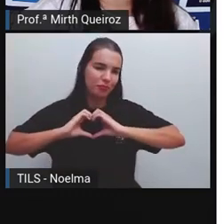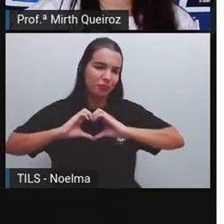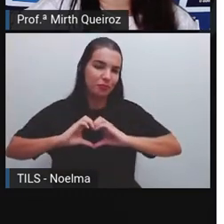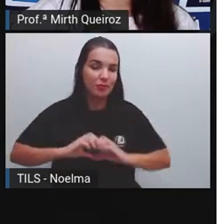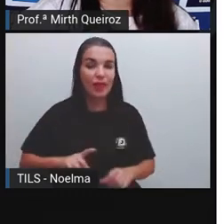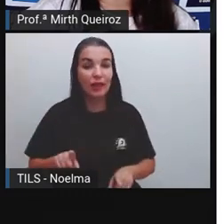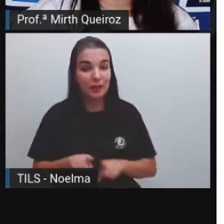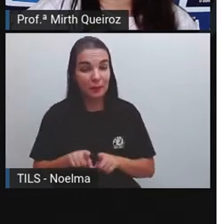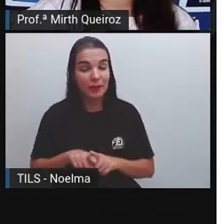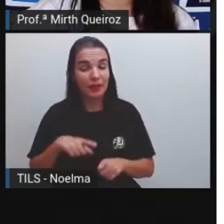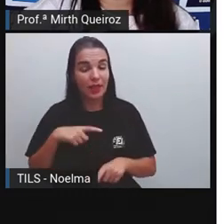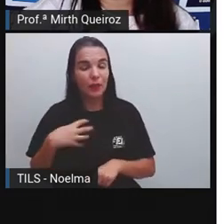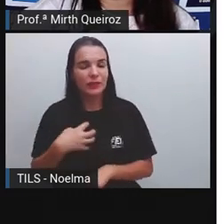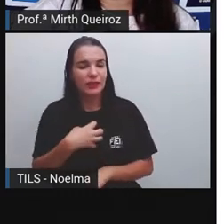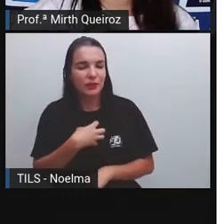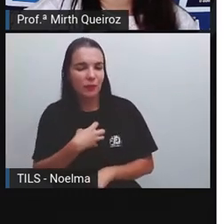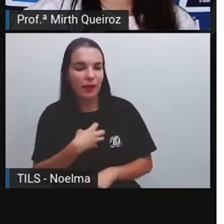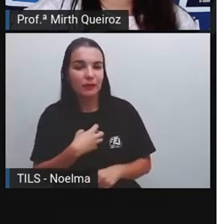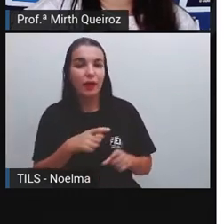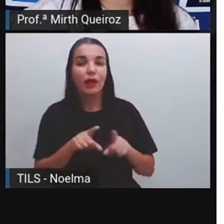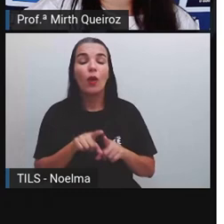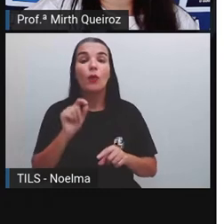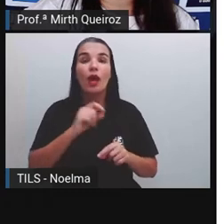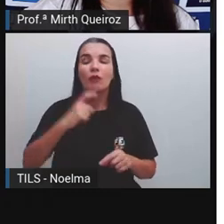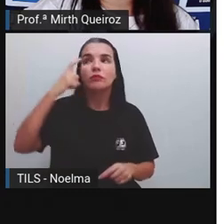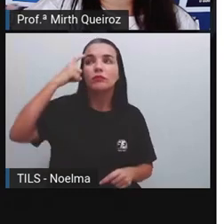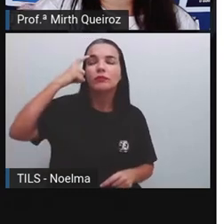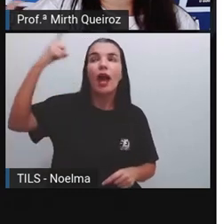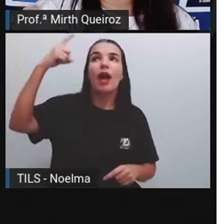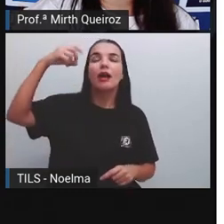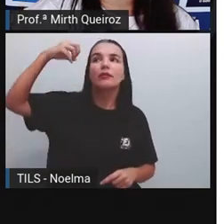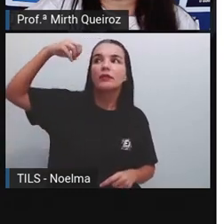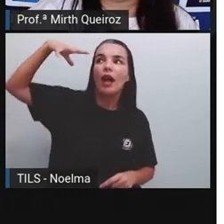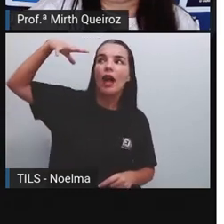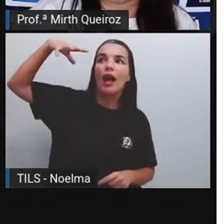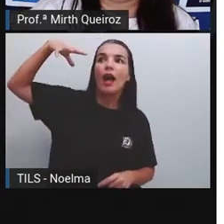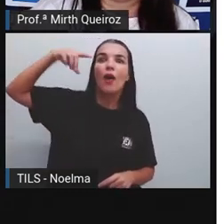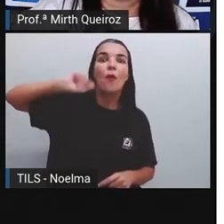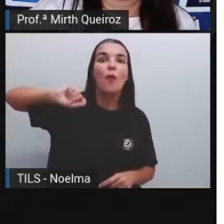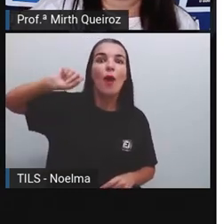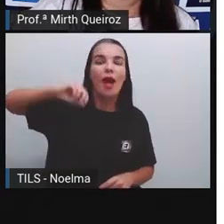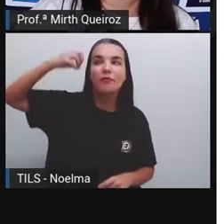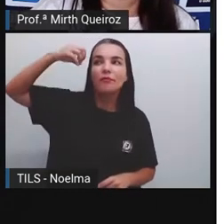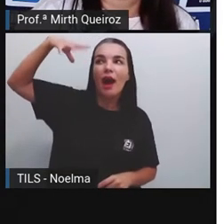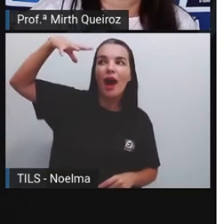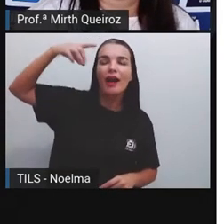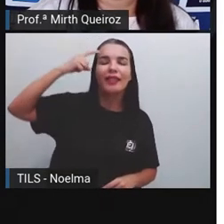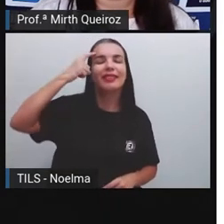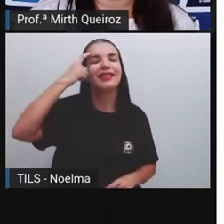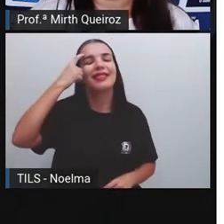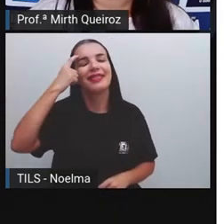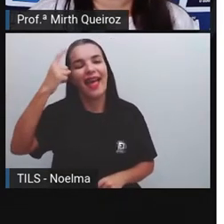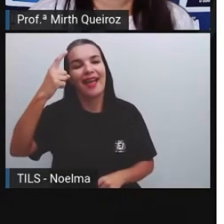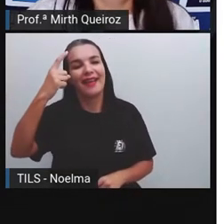indica algum tipo de sentimento. E quando a gente utiliza um balão com a lâmpadazinha, já indica uma ideia.